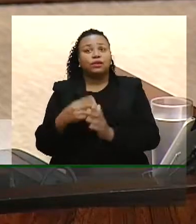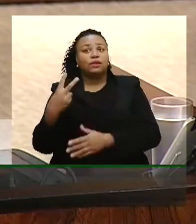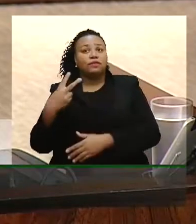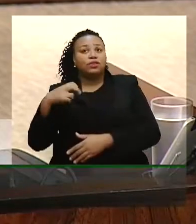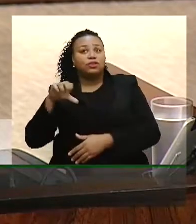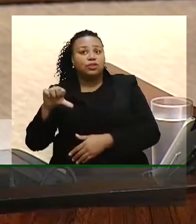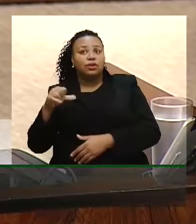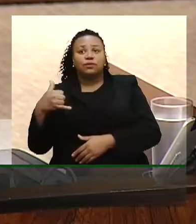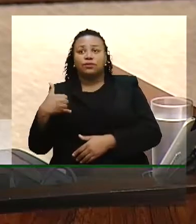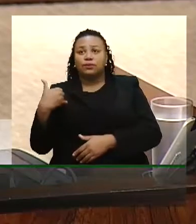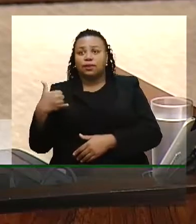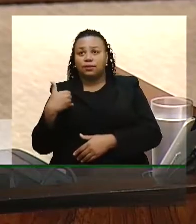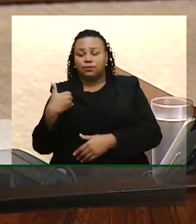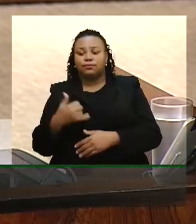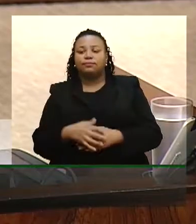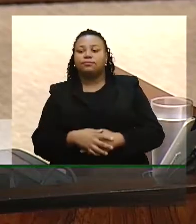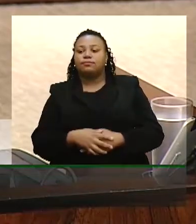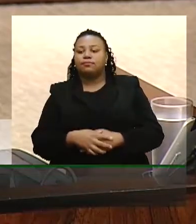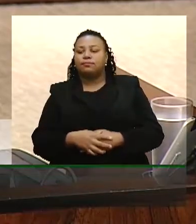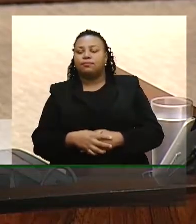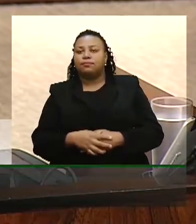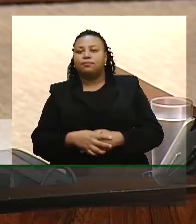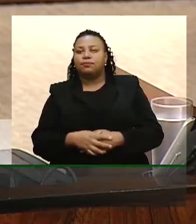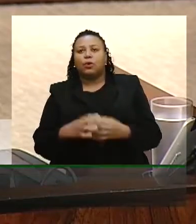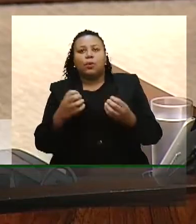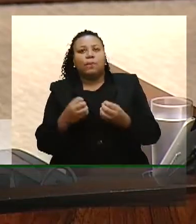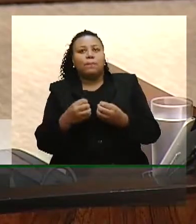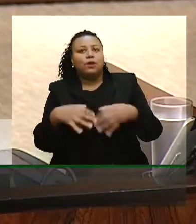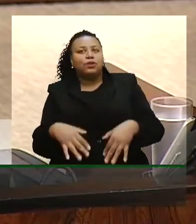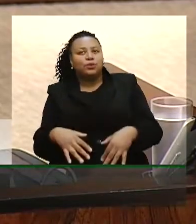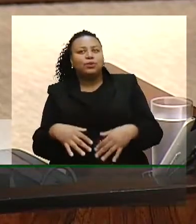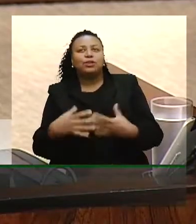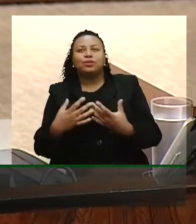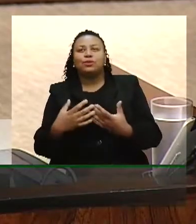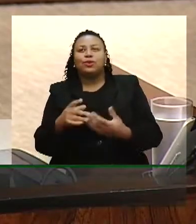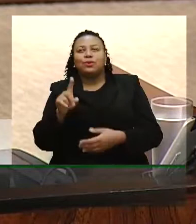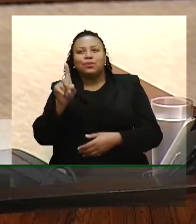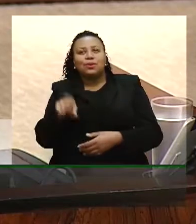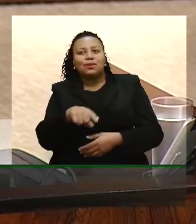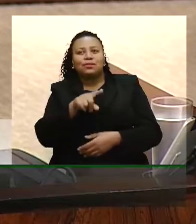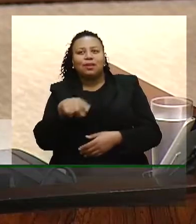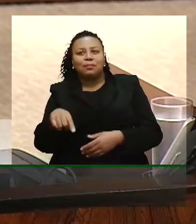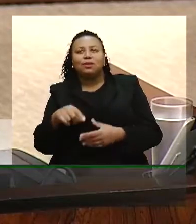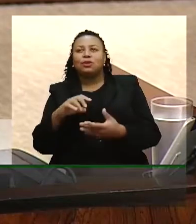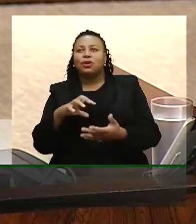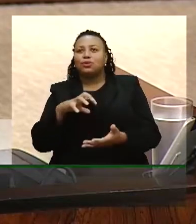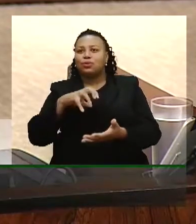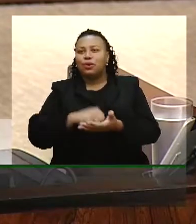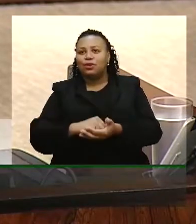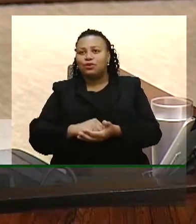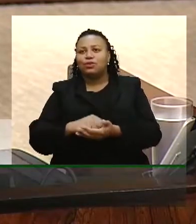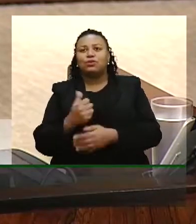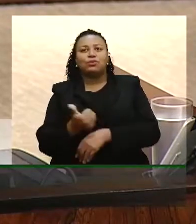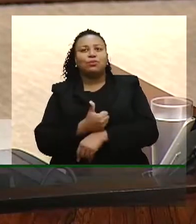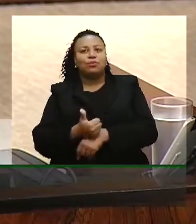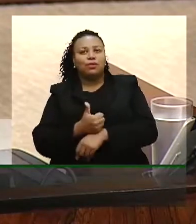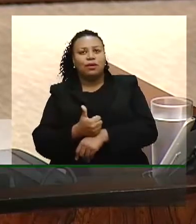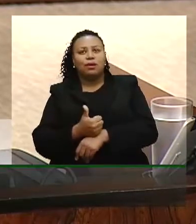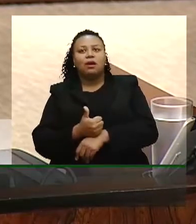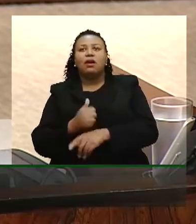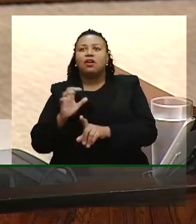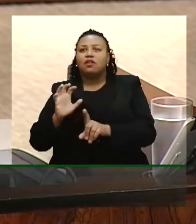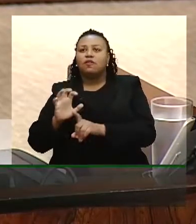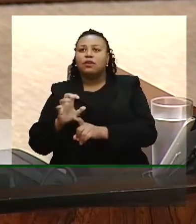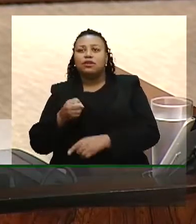de idade. O prejuízo da revogação do registro profissional atinge